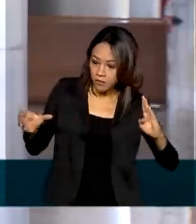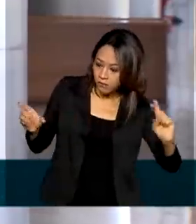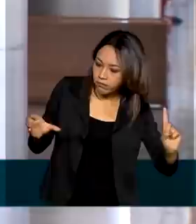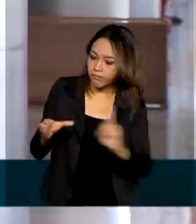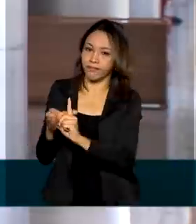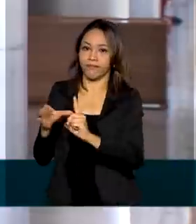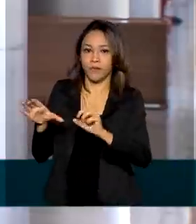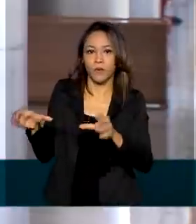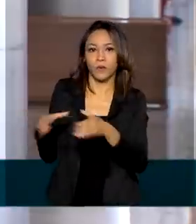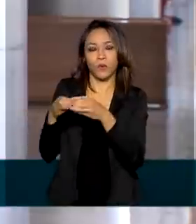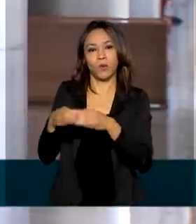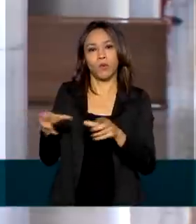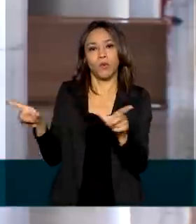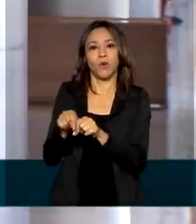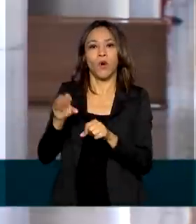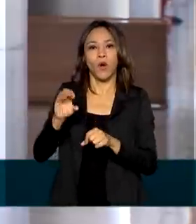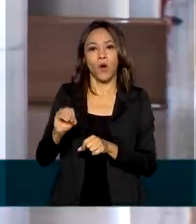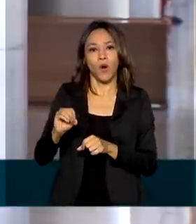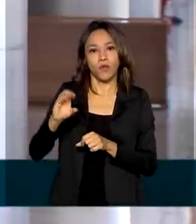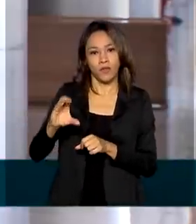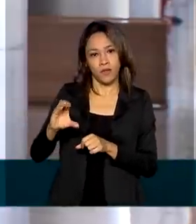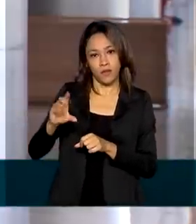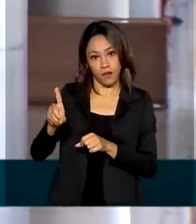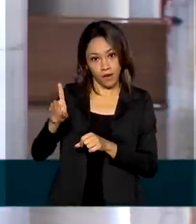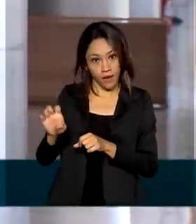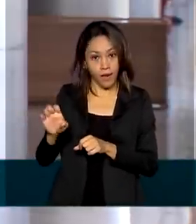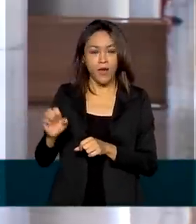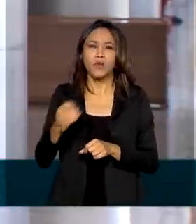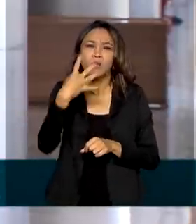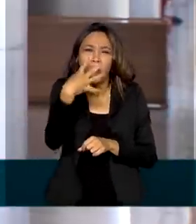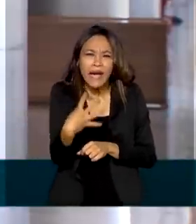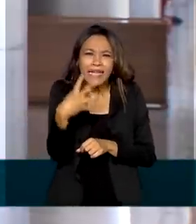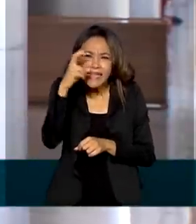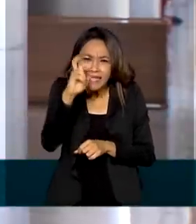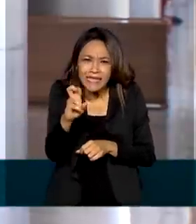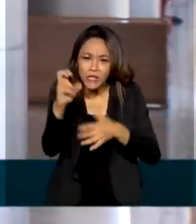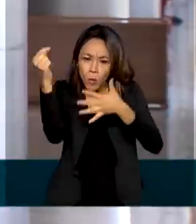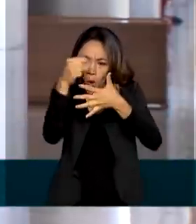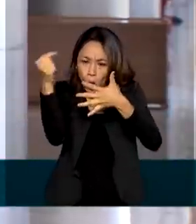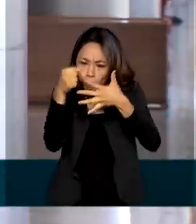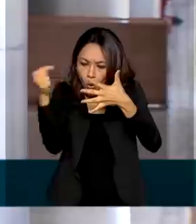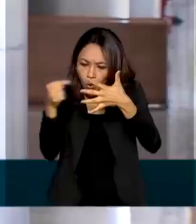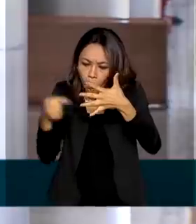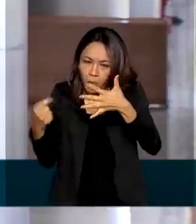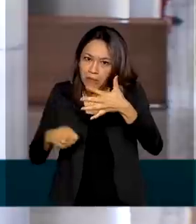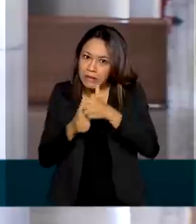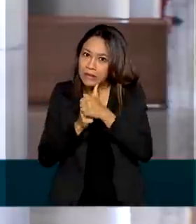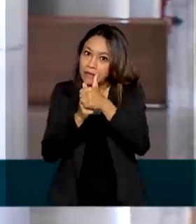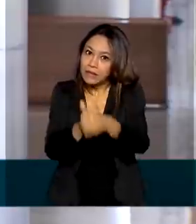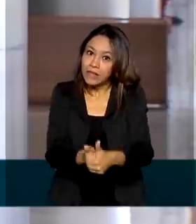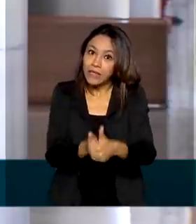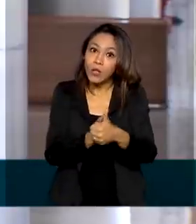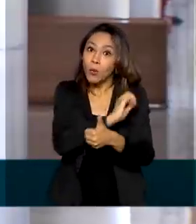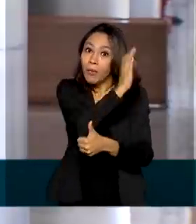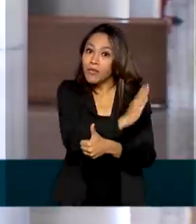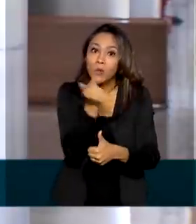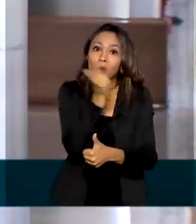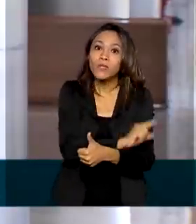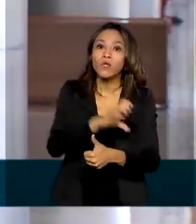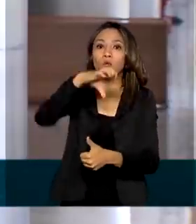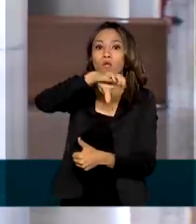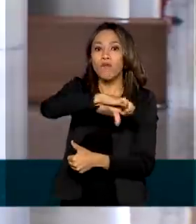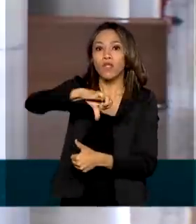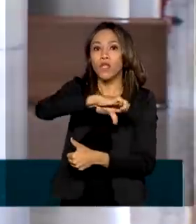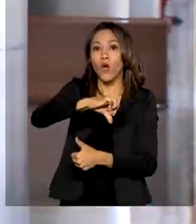o governo, dos 245 pontos necessários para fazer parte da instituição, o Brasil já aderiu a 99 pontos.